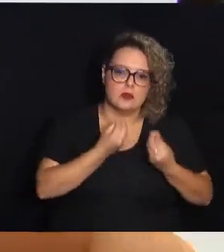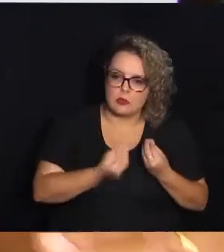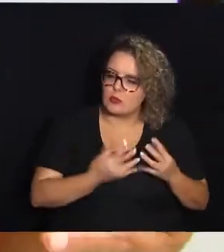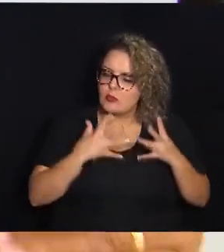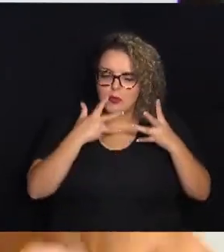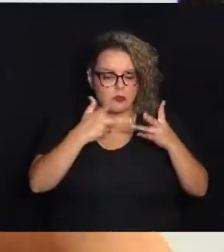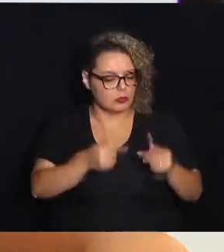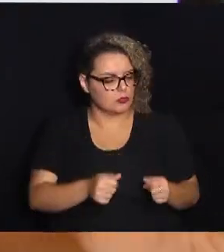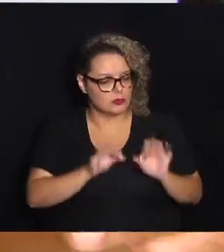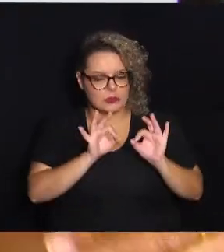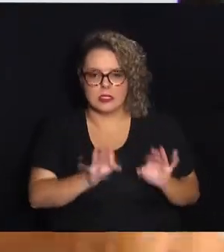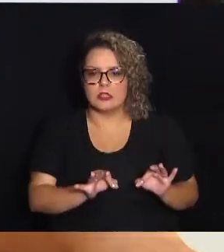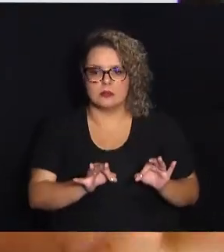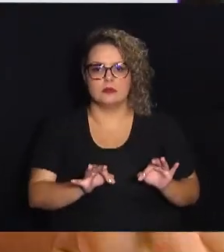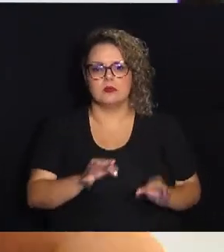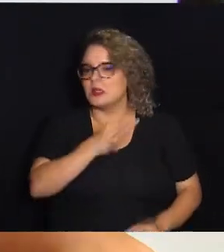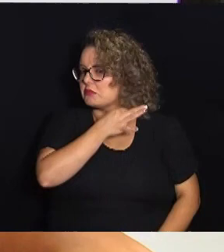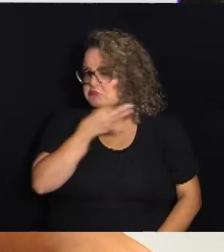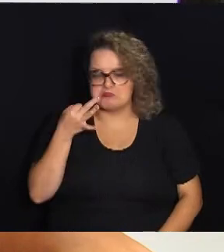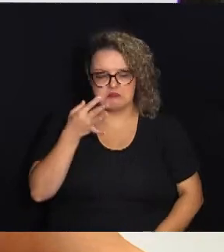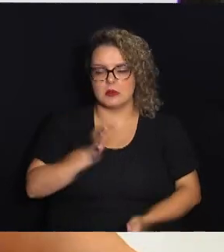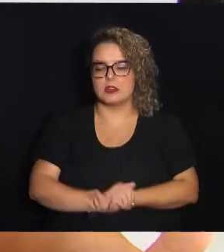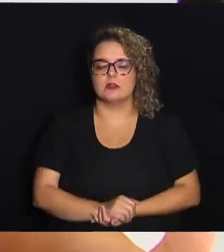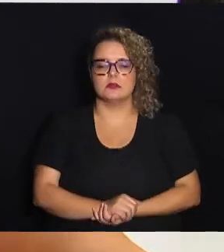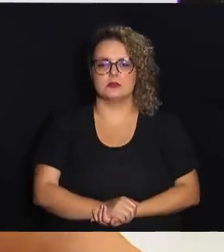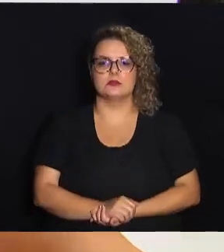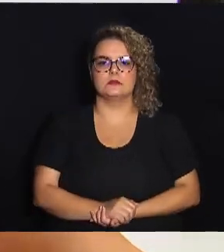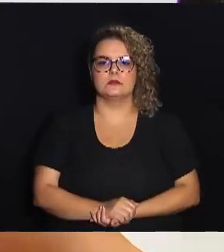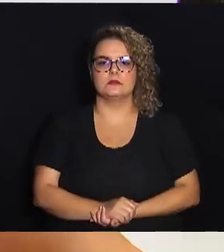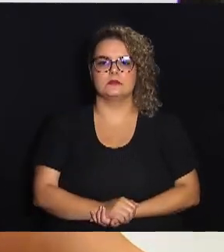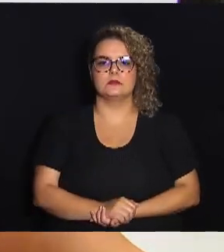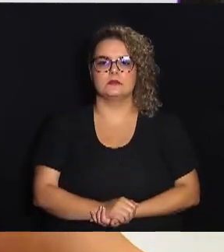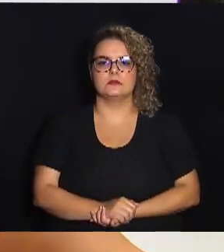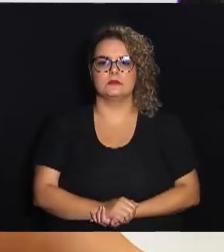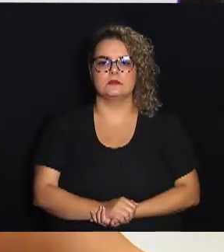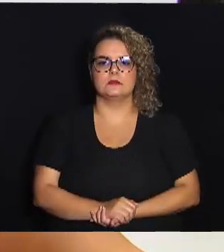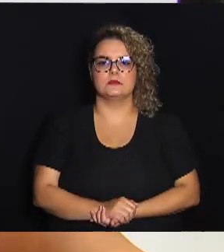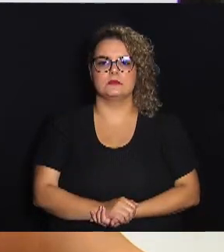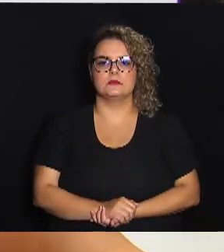deu a atenção necessária, explicou tudo direitinho, então foi tranquilo.